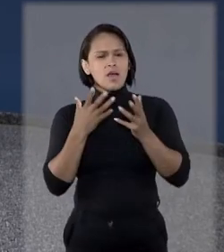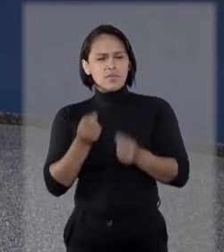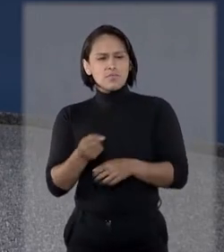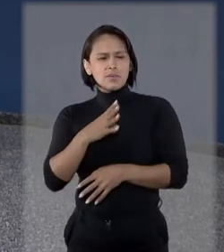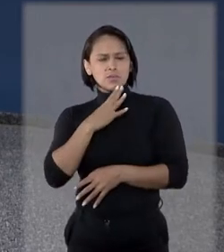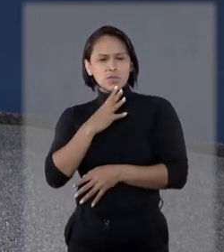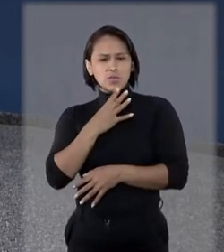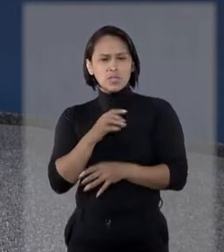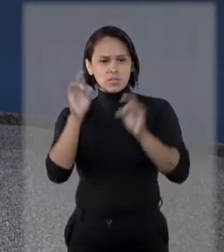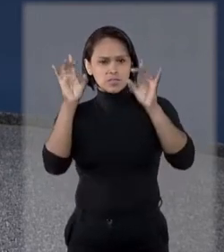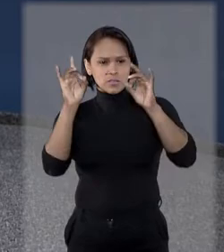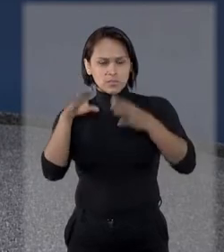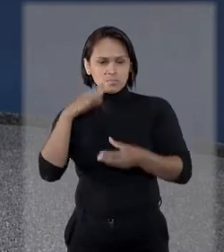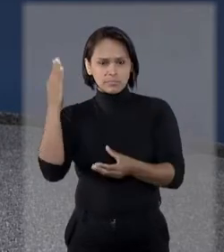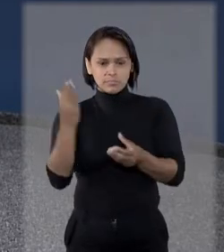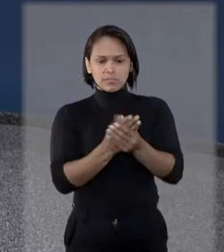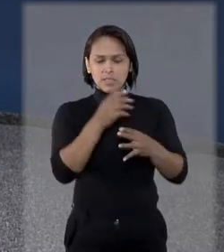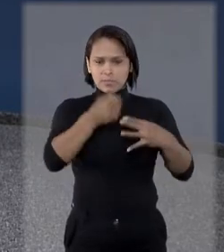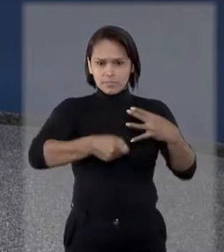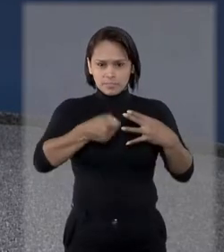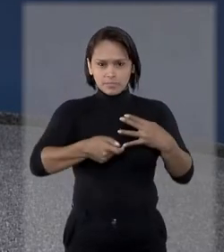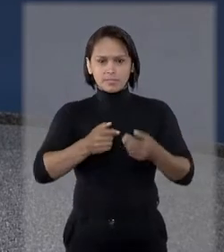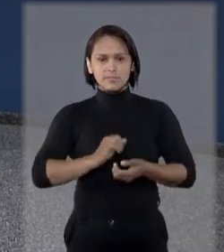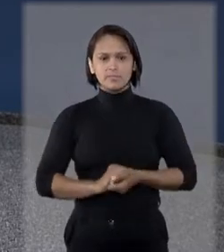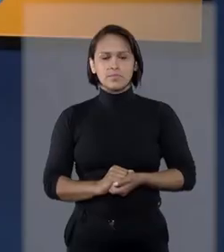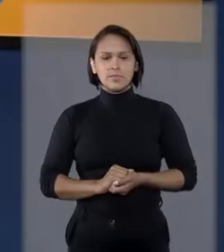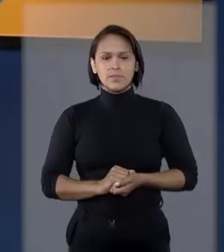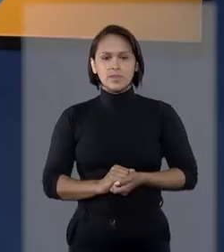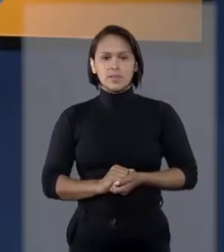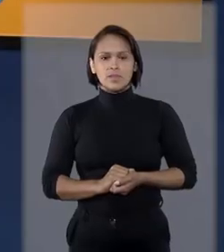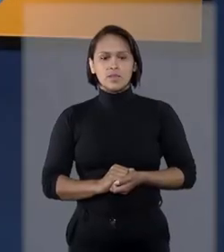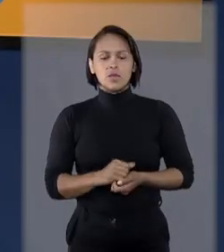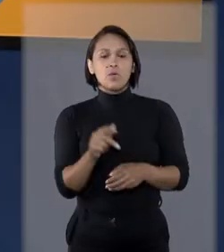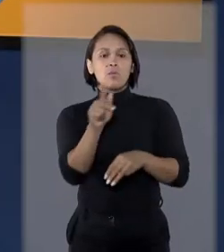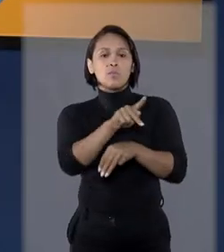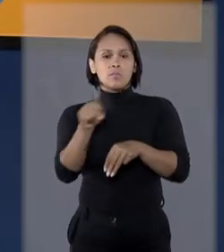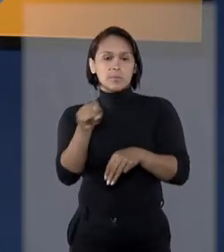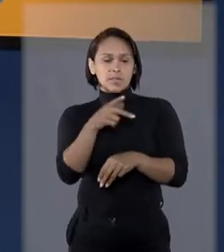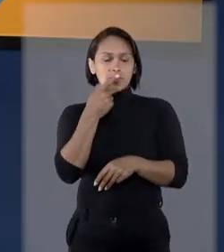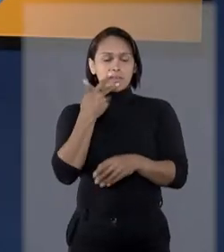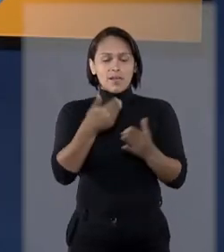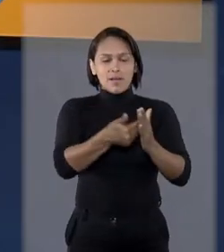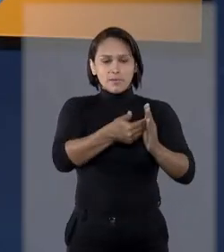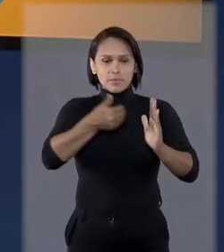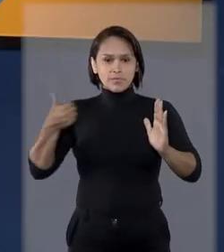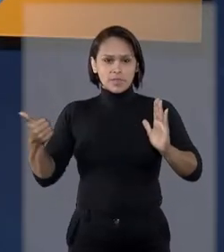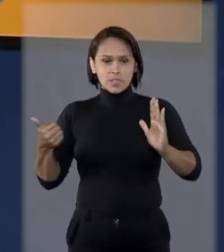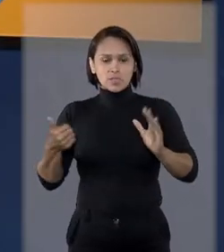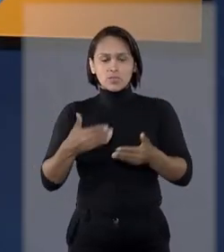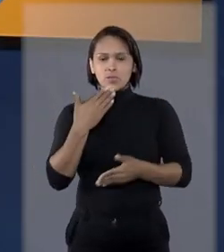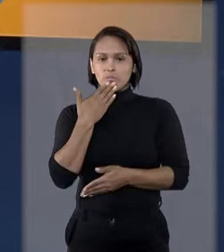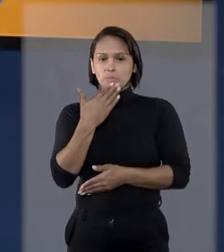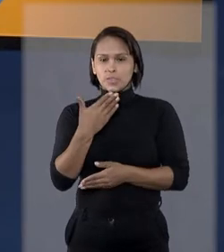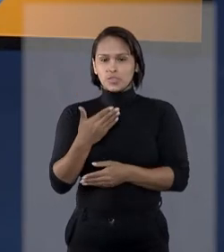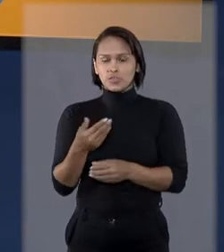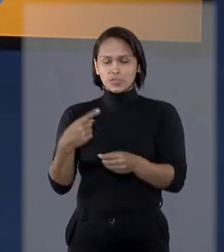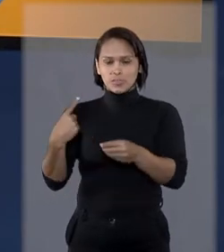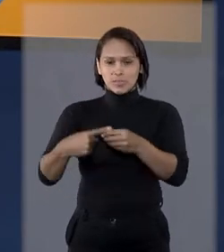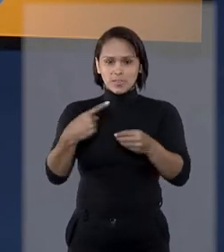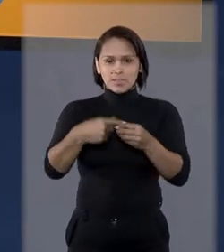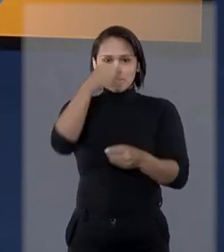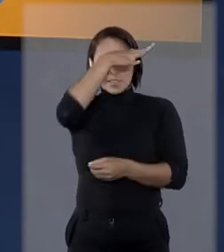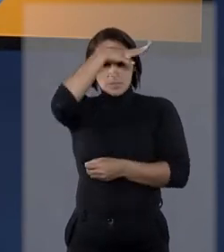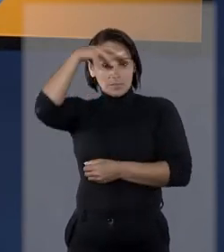conhecer os principais julgamentos da última semana? O presidente do STJ rejeitou o pedido do município de